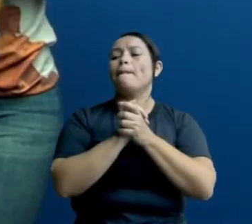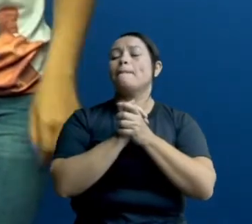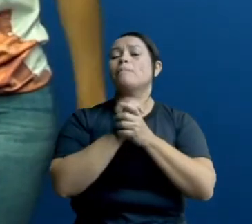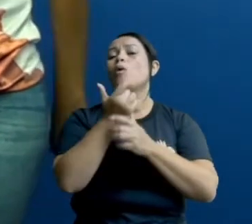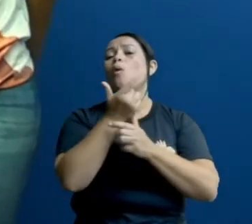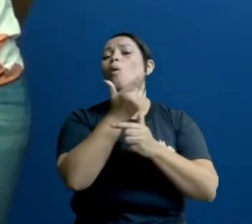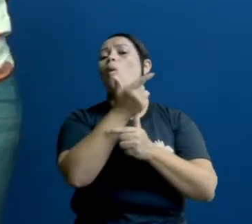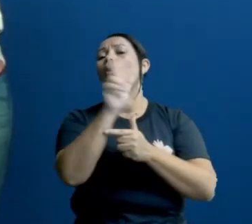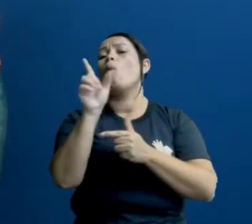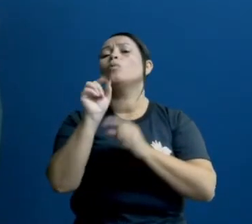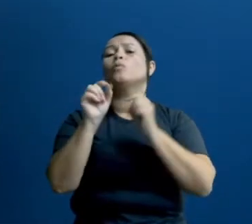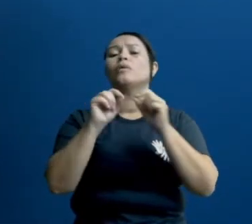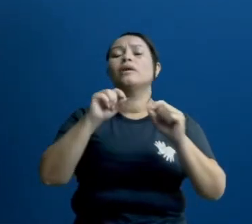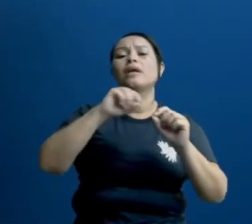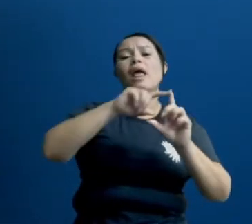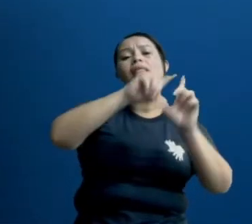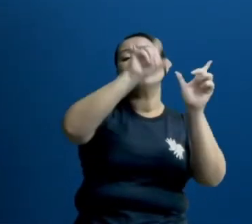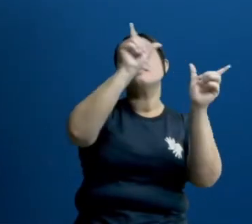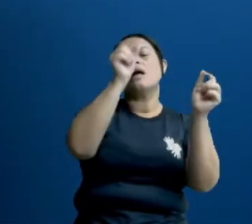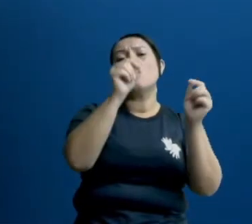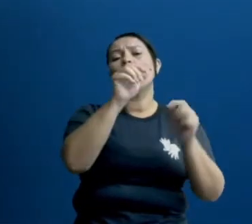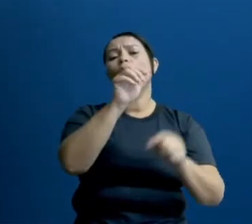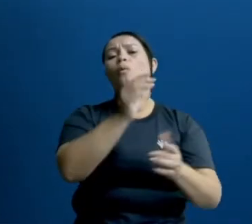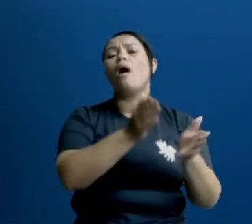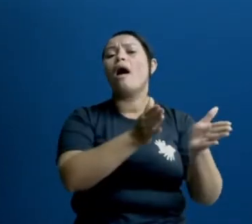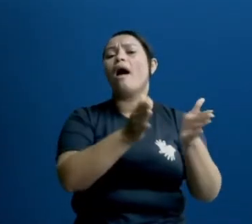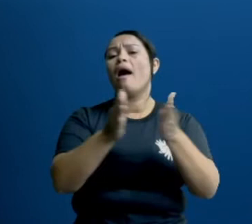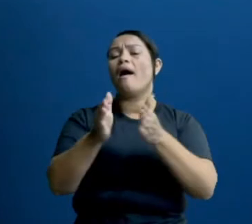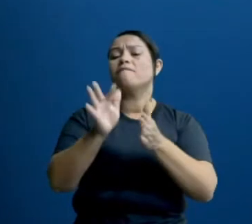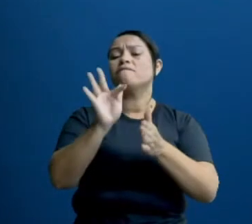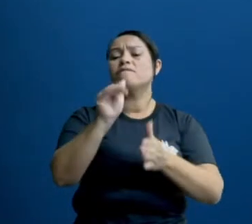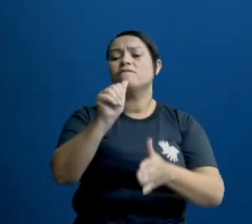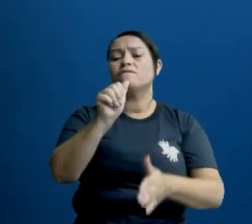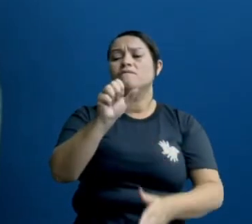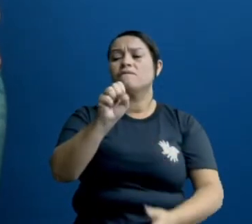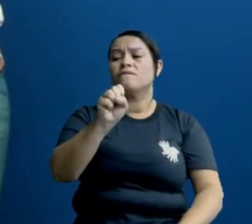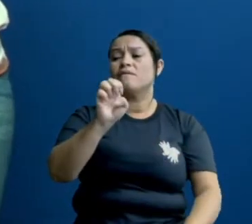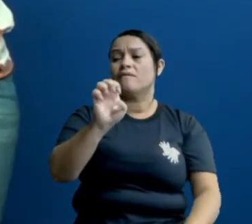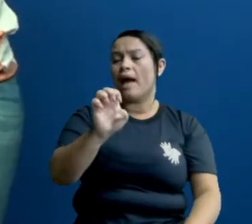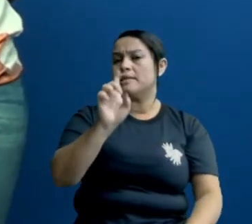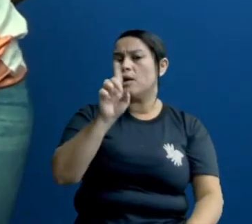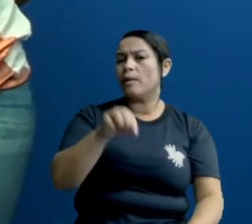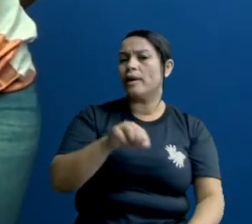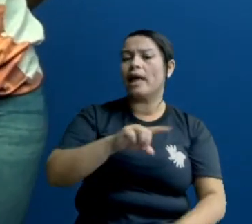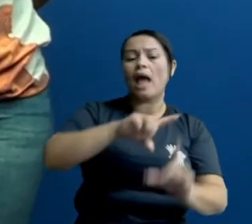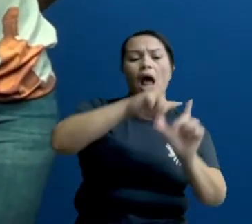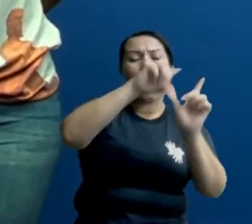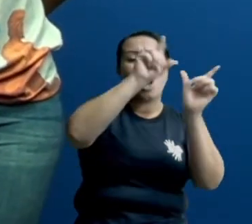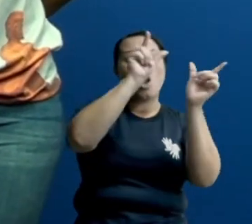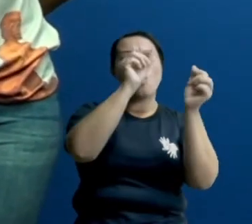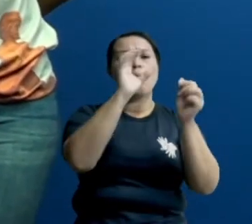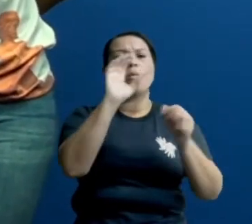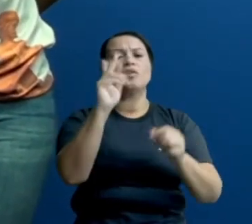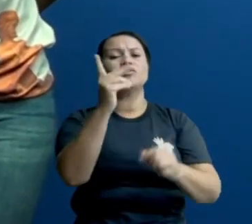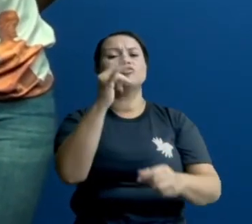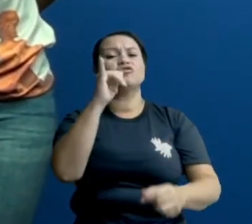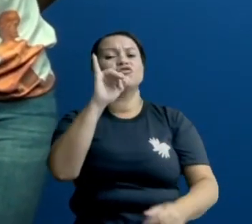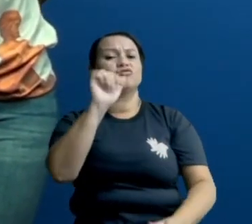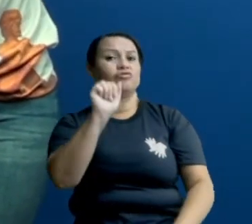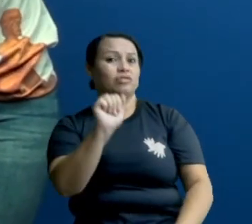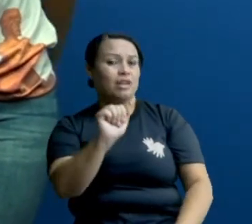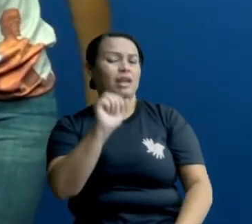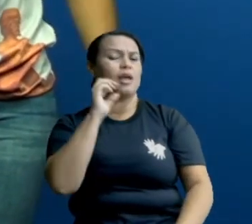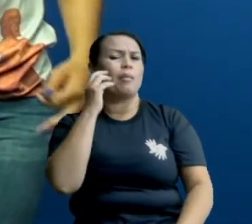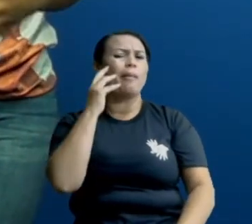Outra fase da Lua é a fase de Lua cheia, que é uma das fases mais bonitas da